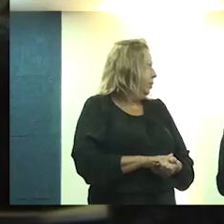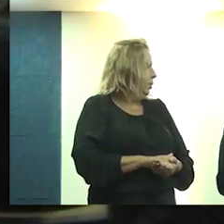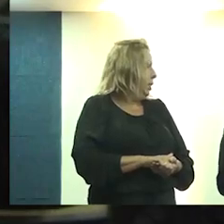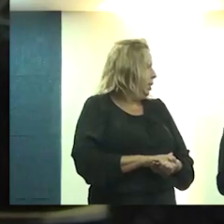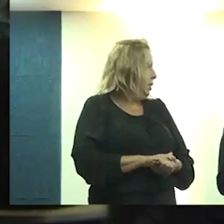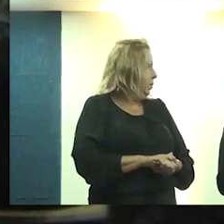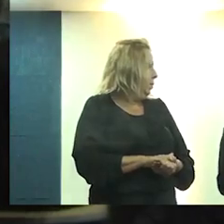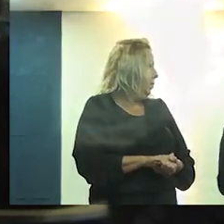Obrigada. Obrigada. Obrigada.